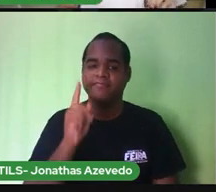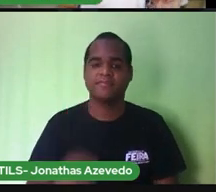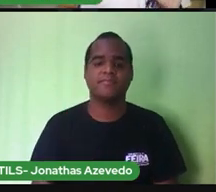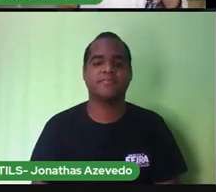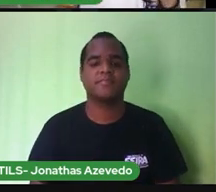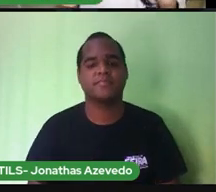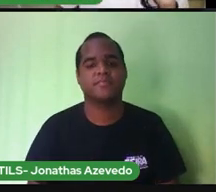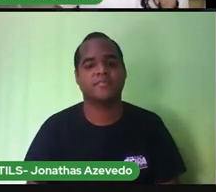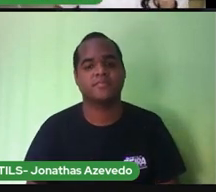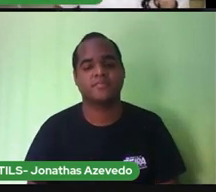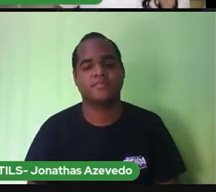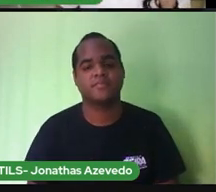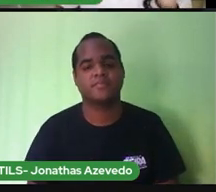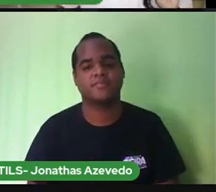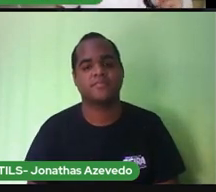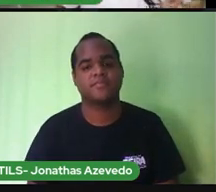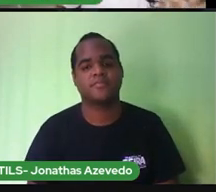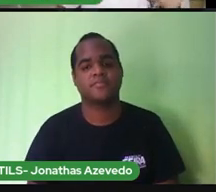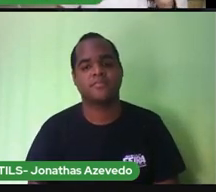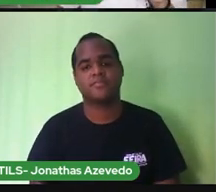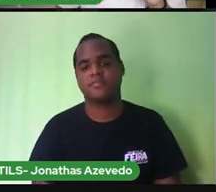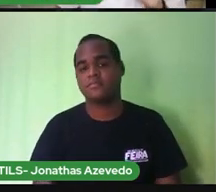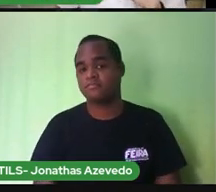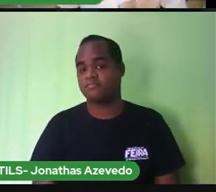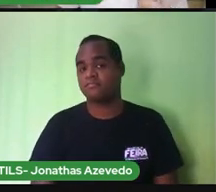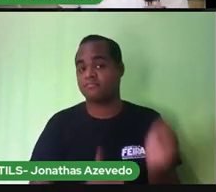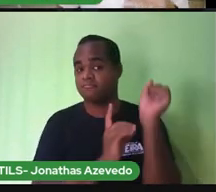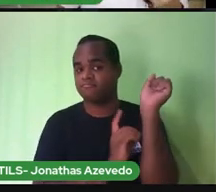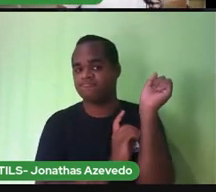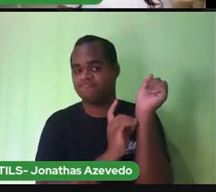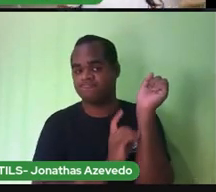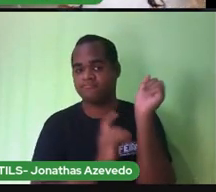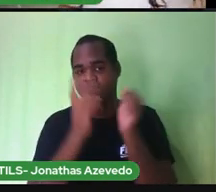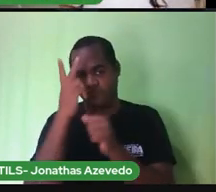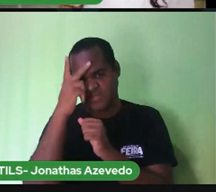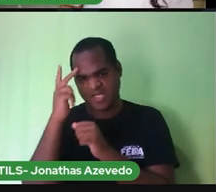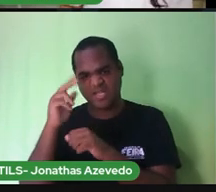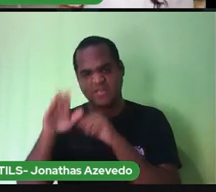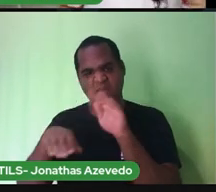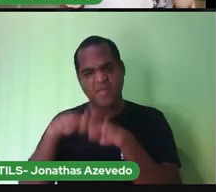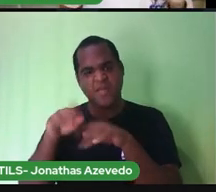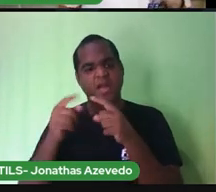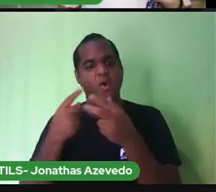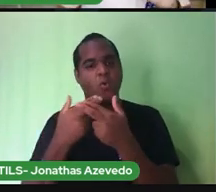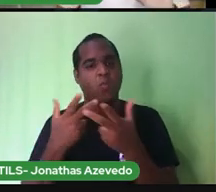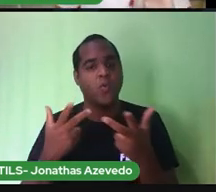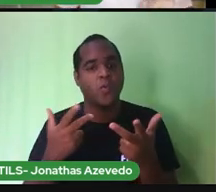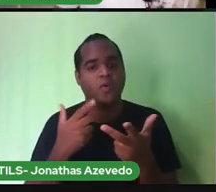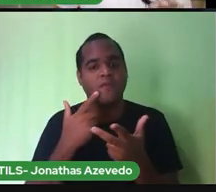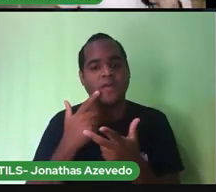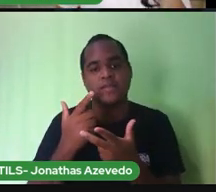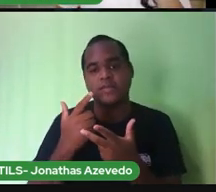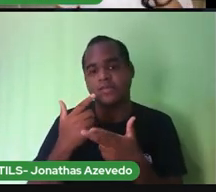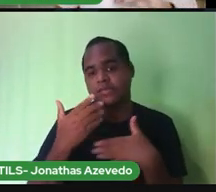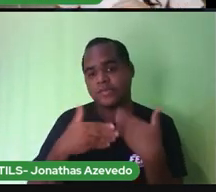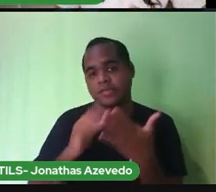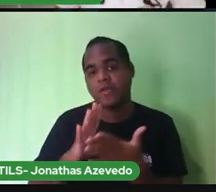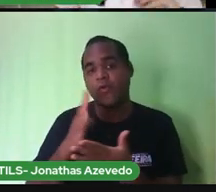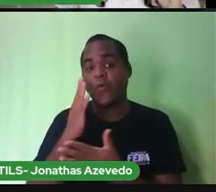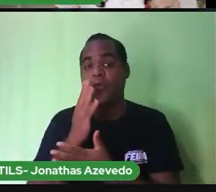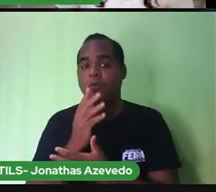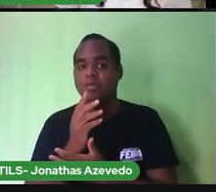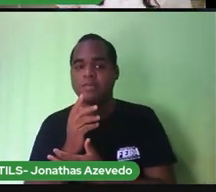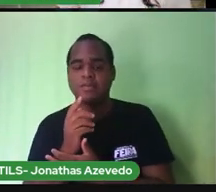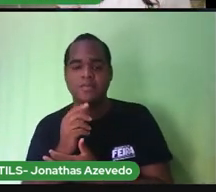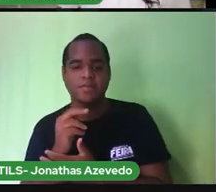as doenças do pé o pé de atleta ou a frieira a rachadura essas coisas